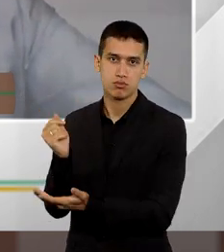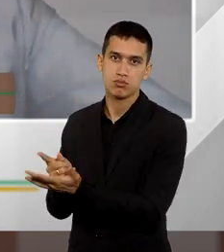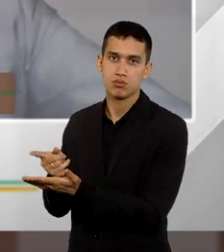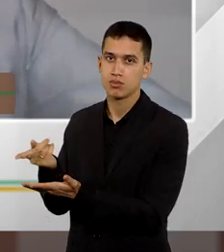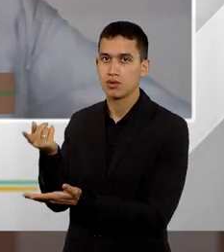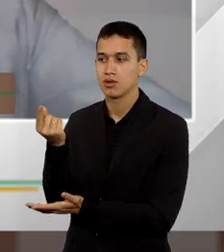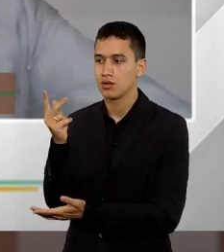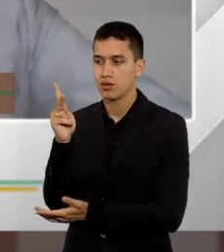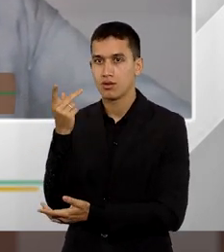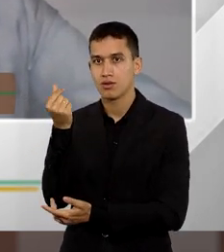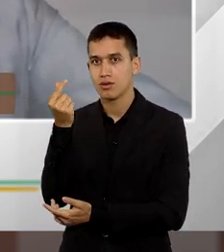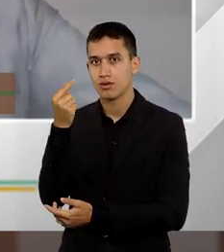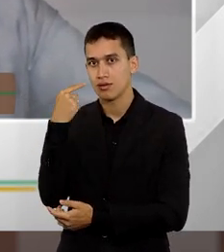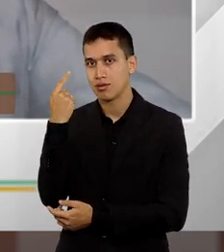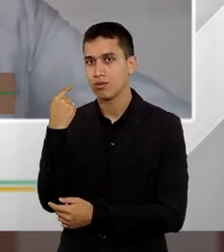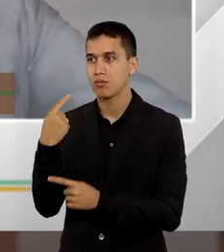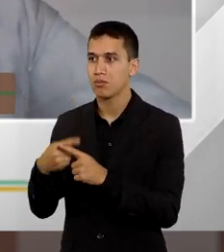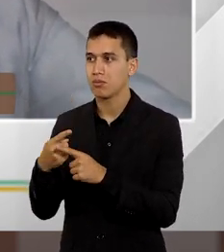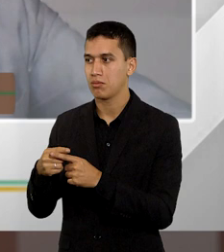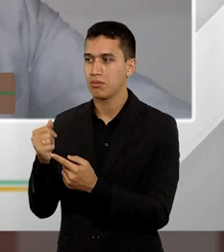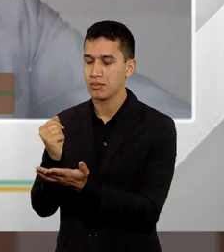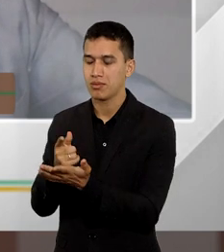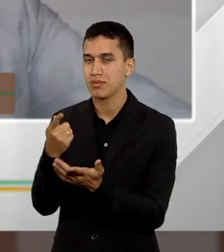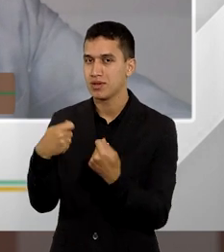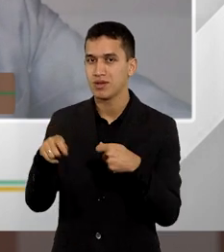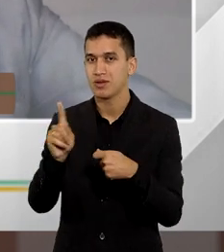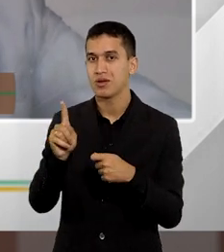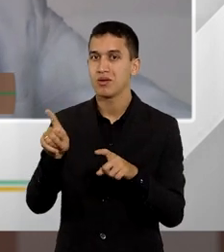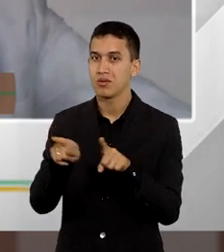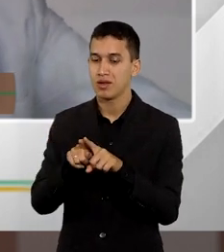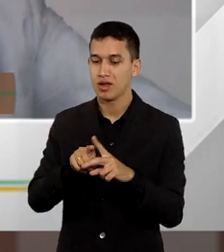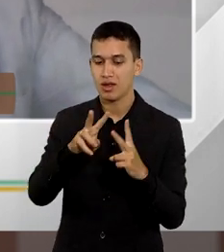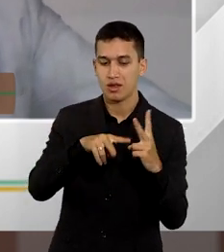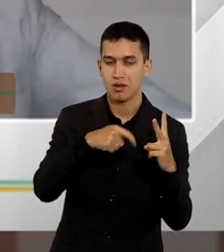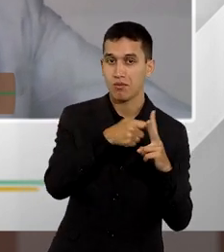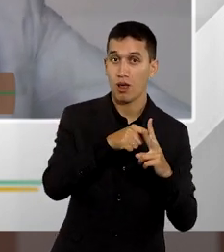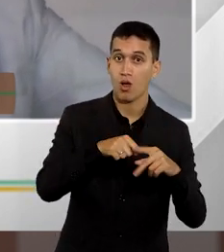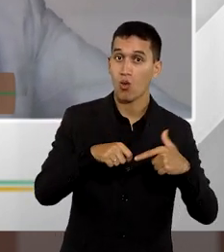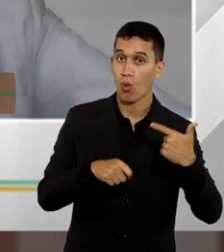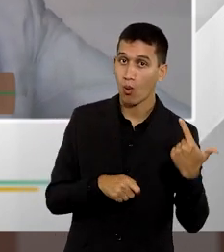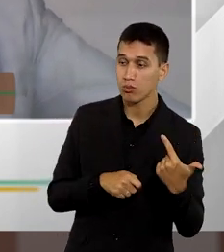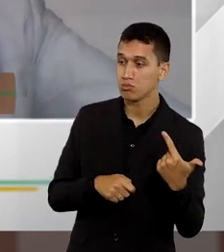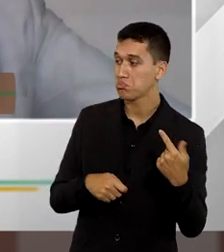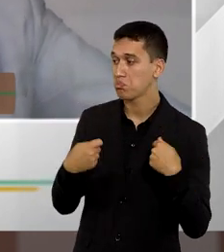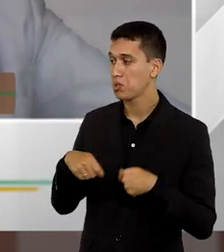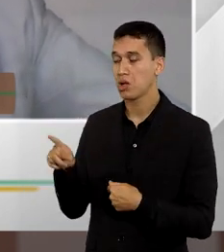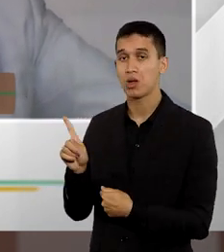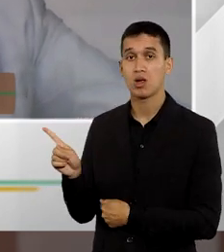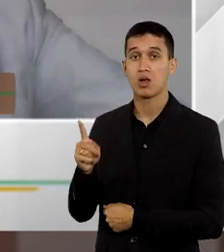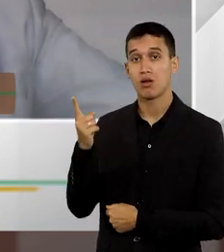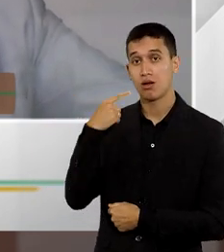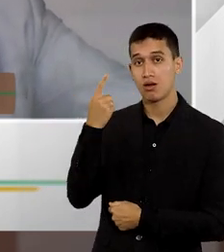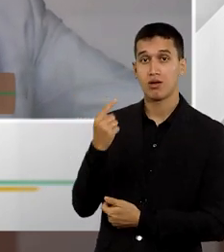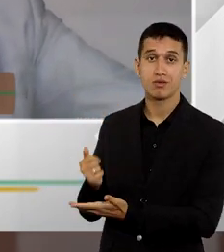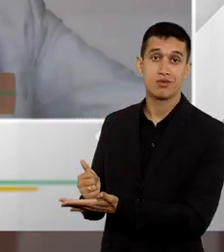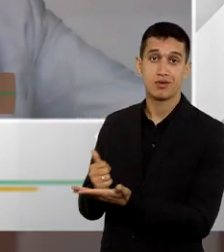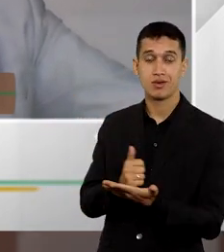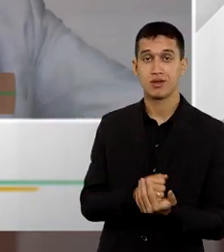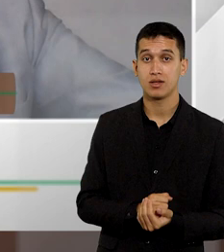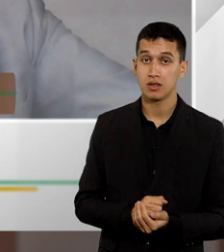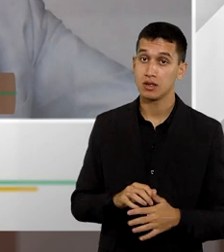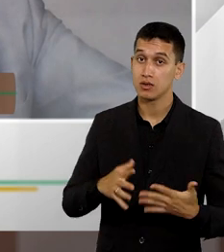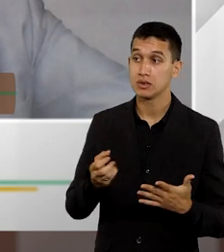porque a parte contrária nem sequer precisou constituir advogado para aquele caso. Porém, se a parte que teve a